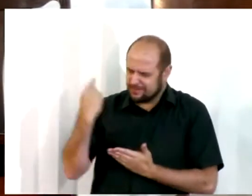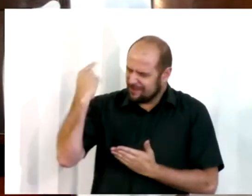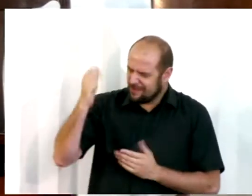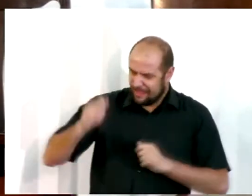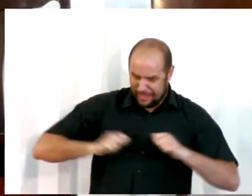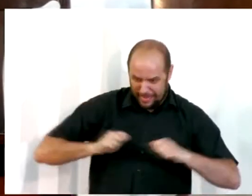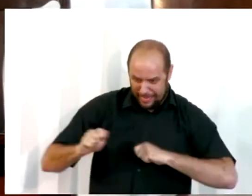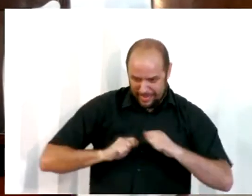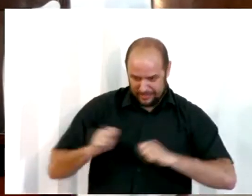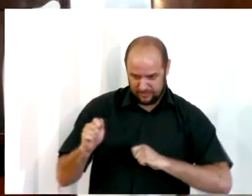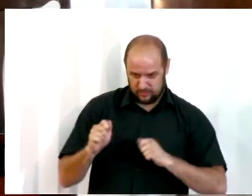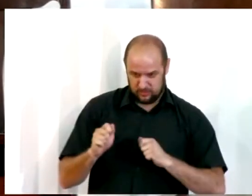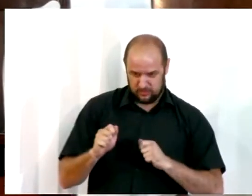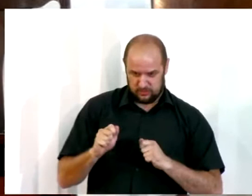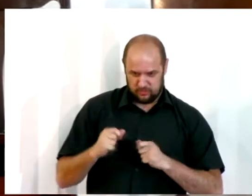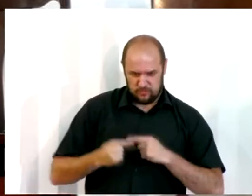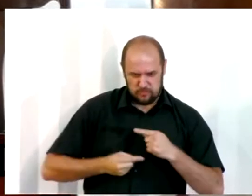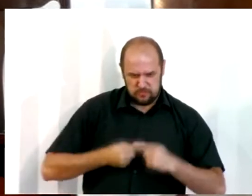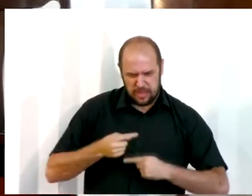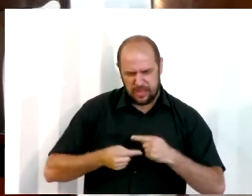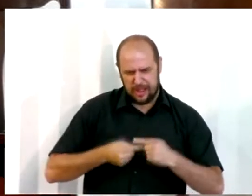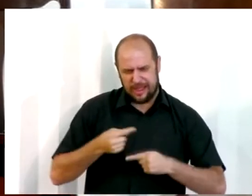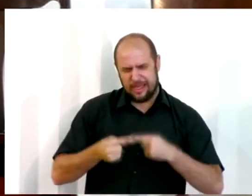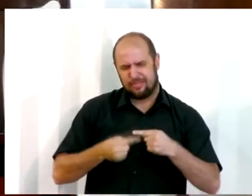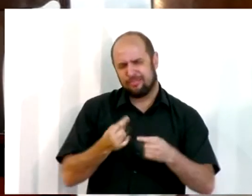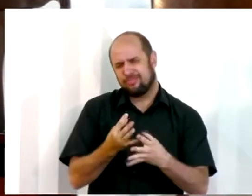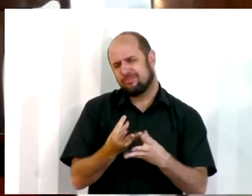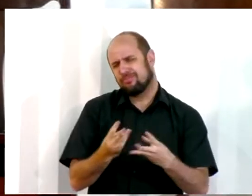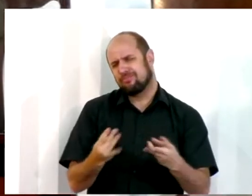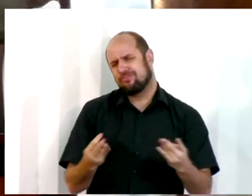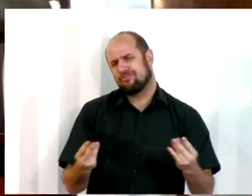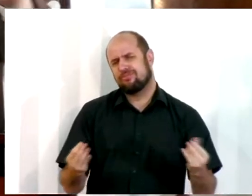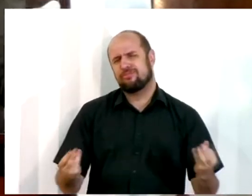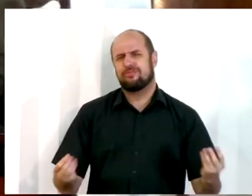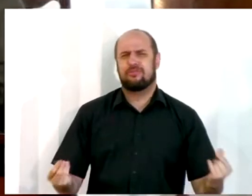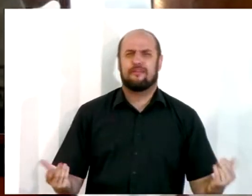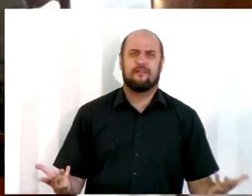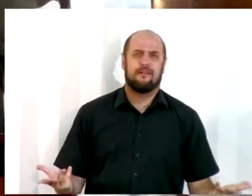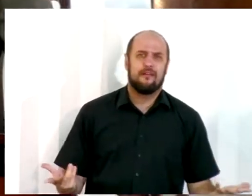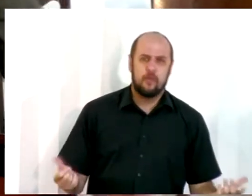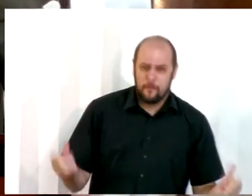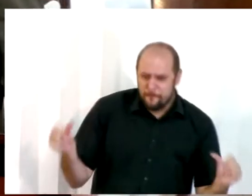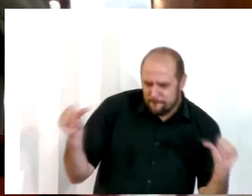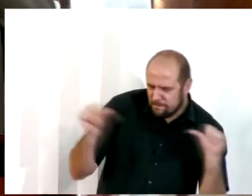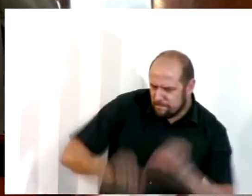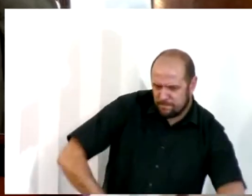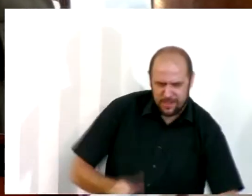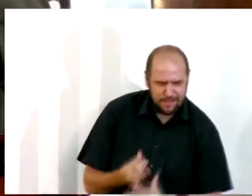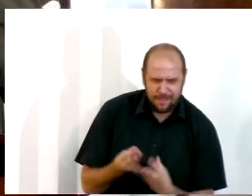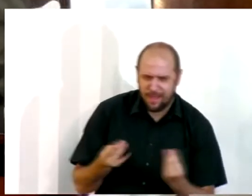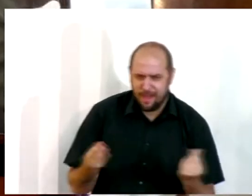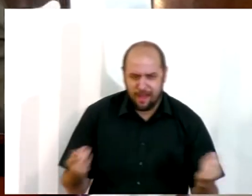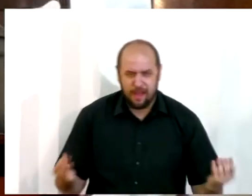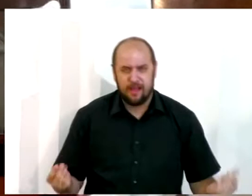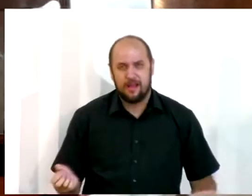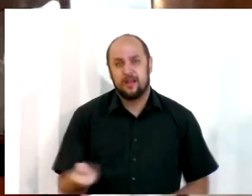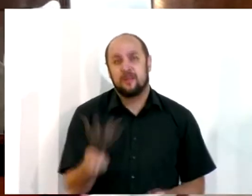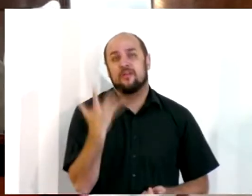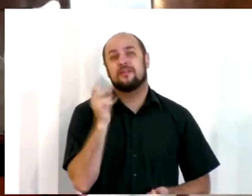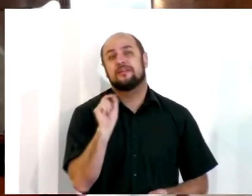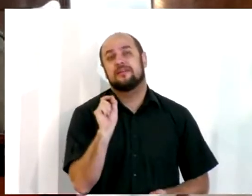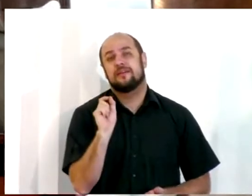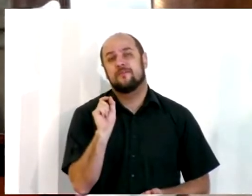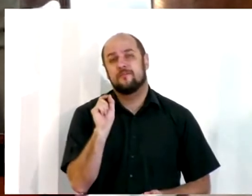infelizmente foi perdendo o seu eixo e ela vai se desviando. E um dos piores desvios que ocorrem nessa época é o desvio da